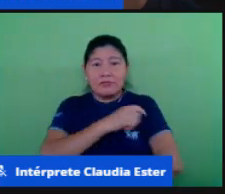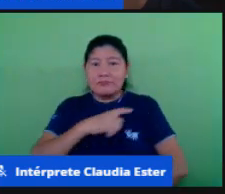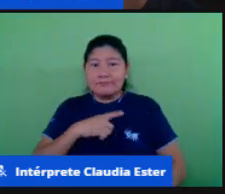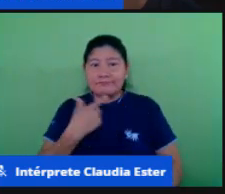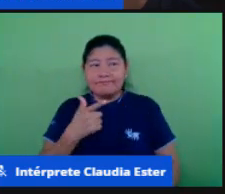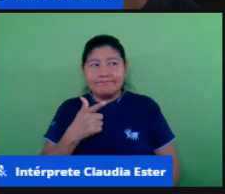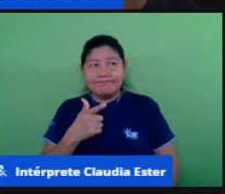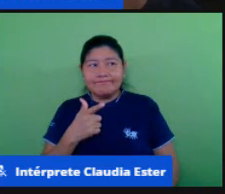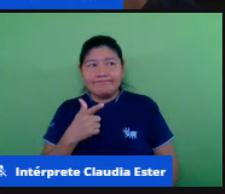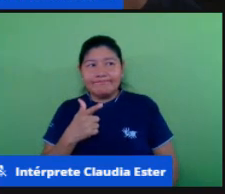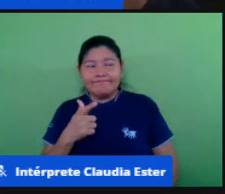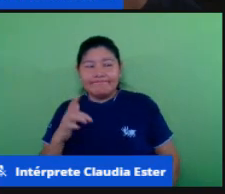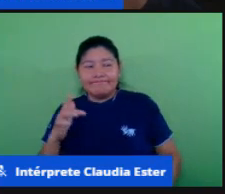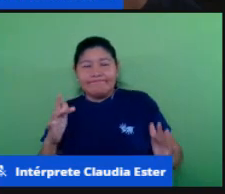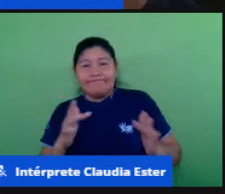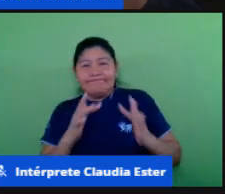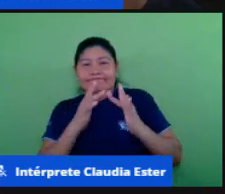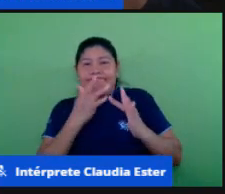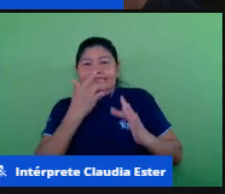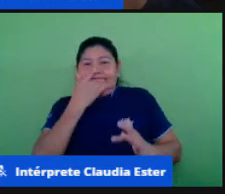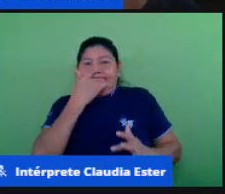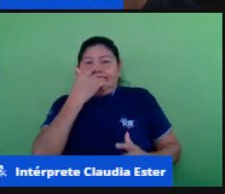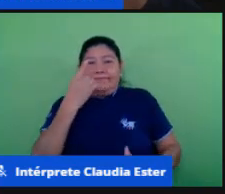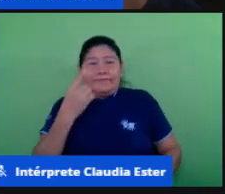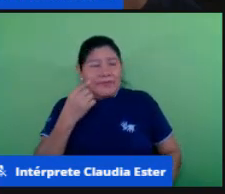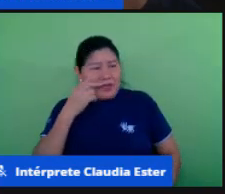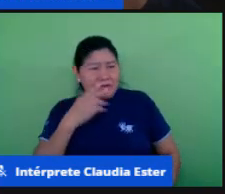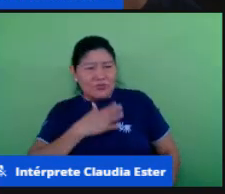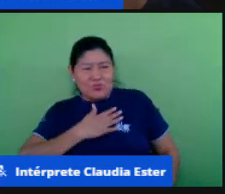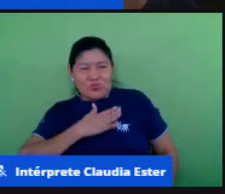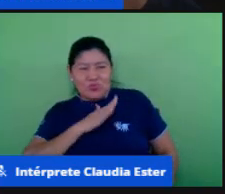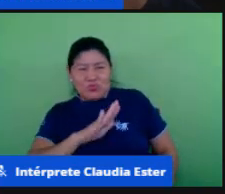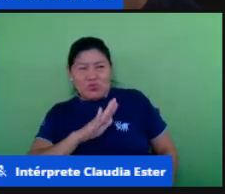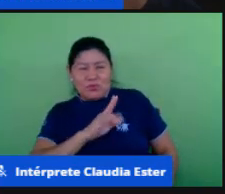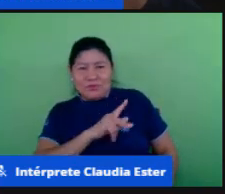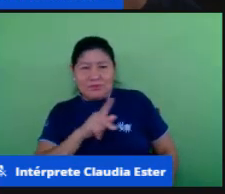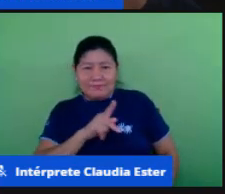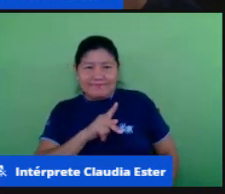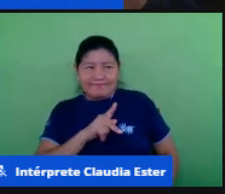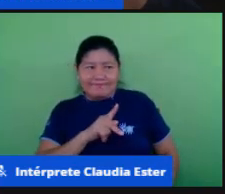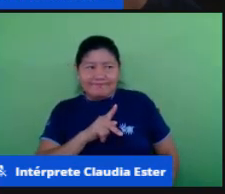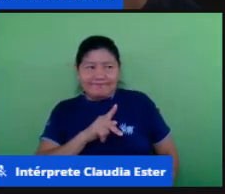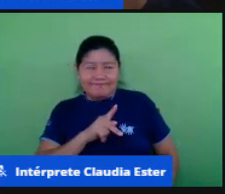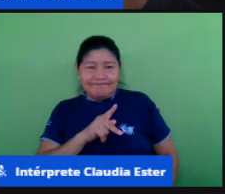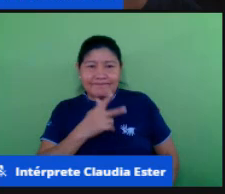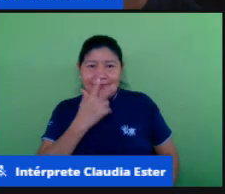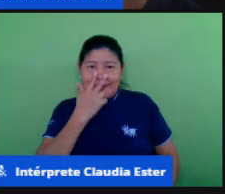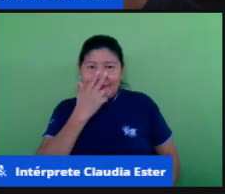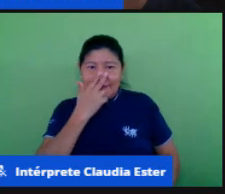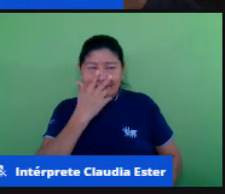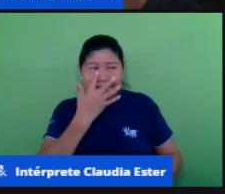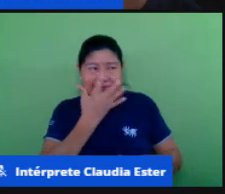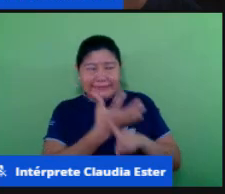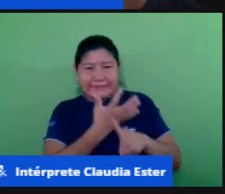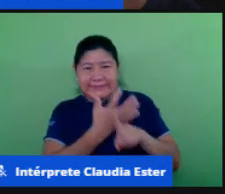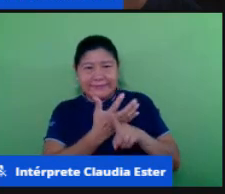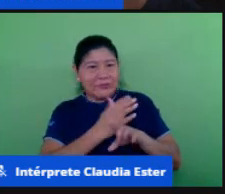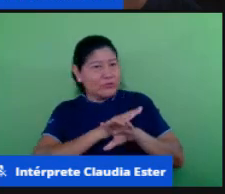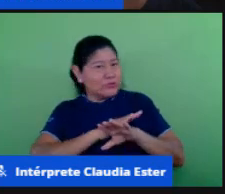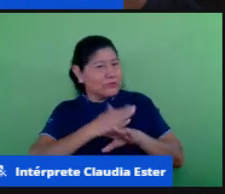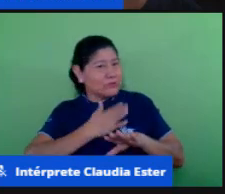professor ele ali é a disciplina e daí tem aquele bloqueio cognitivo que se constrói